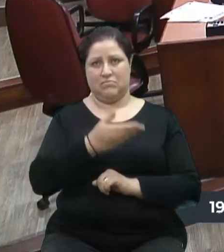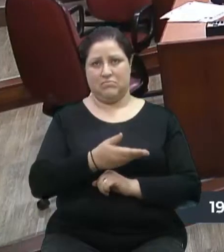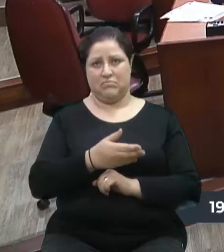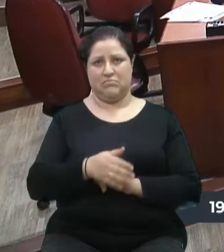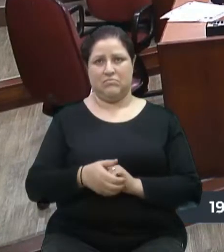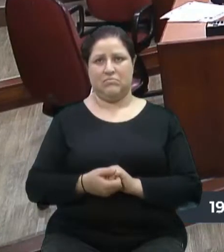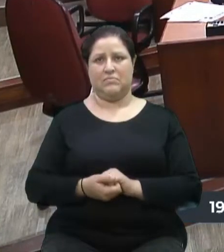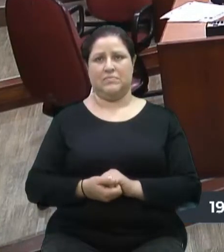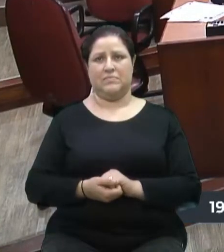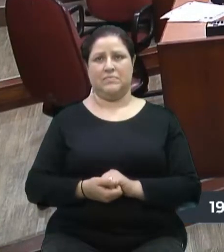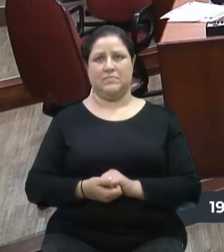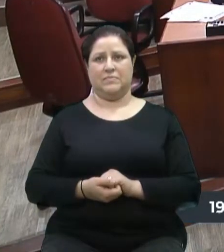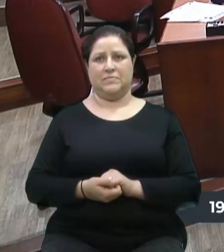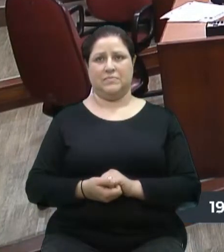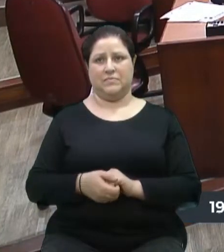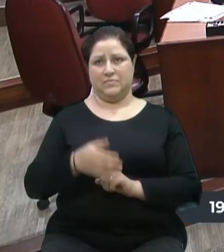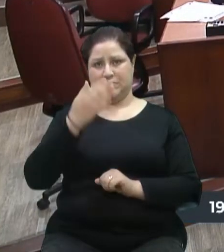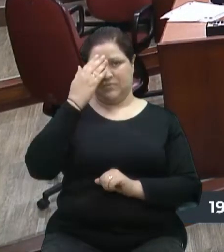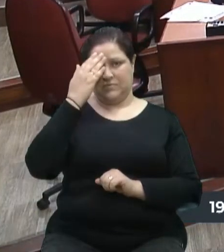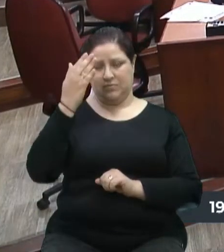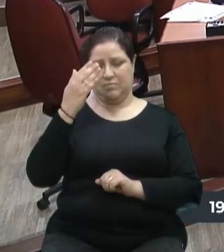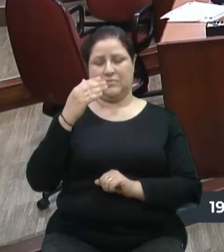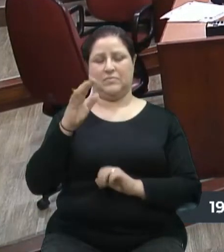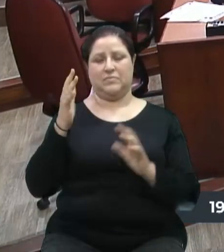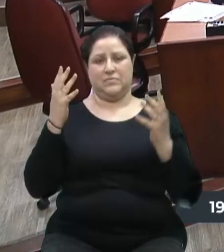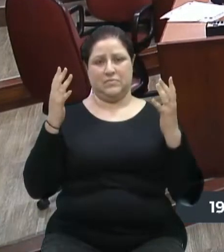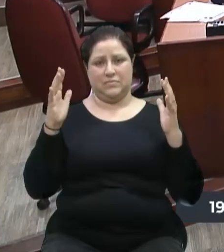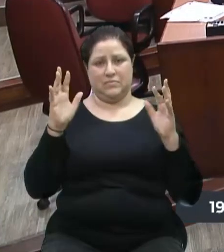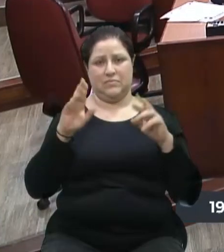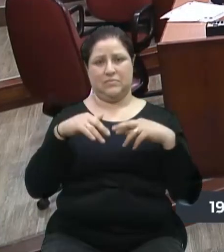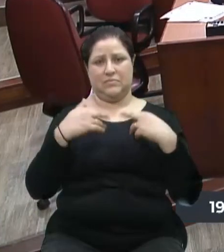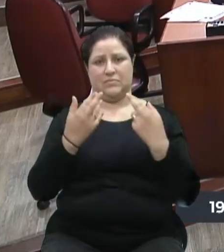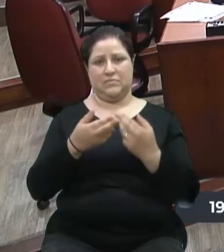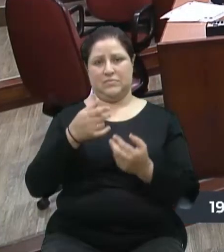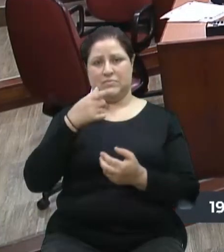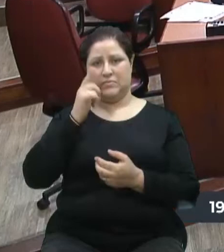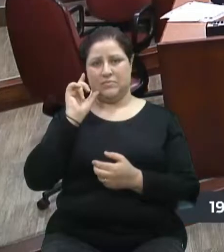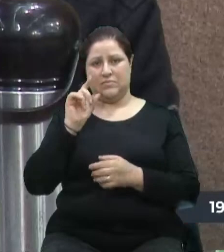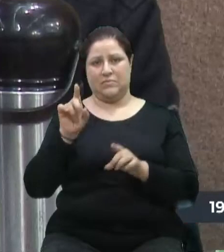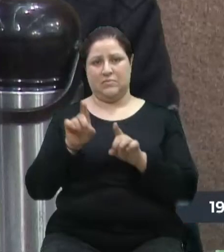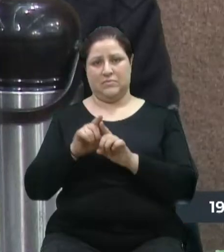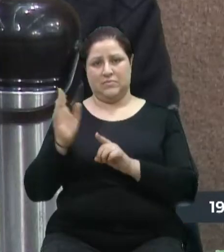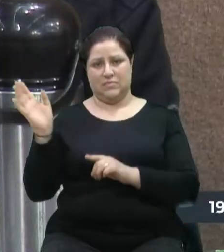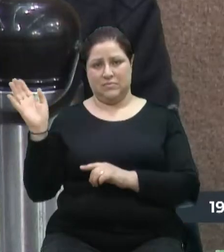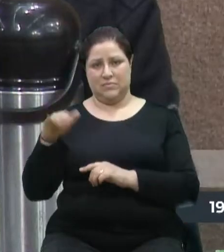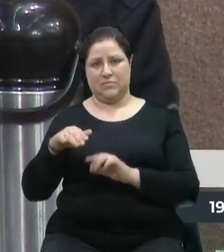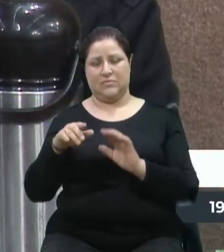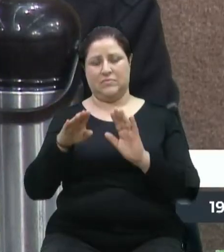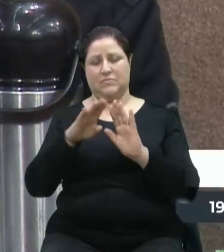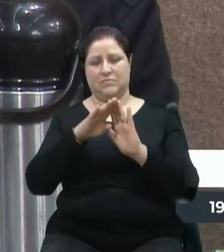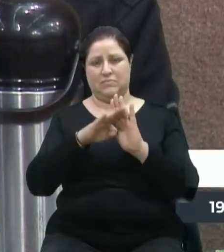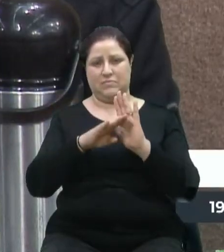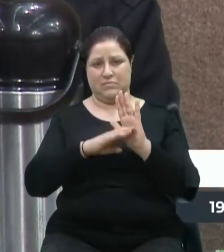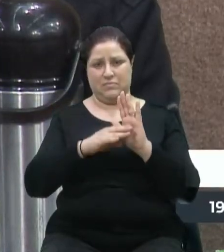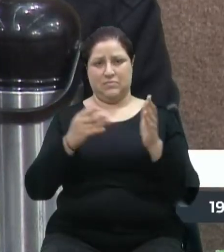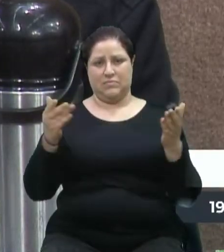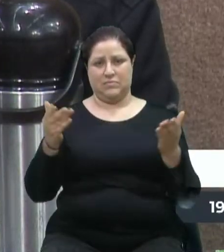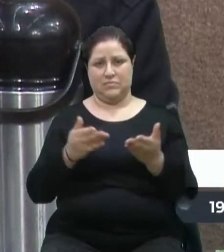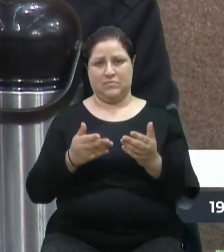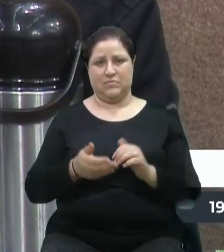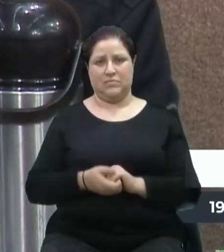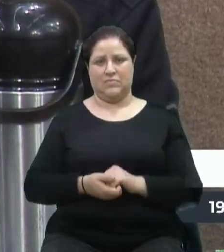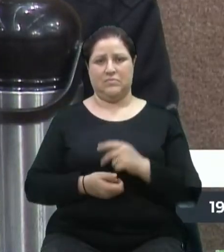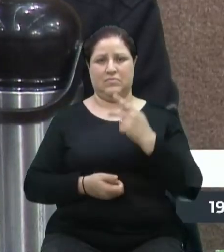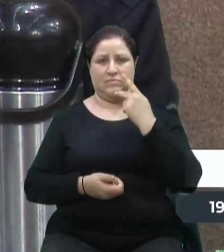Obrigado, vereador Bressan, e parabenizo o senhor pela reunião de ontem e também por trazer essa pauta hoje. E eu vou ser bem sincero, viu?